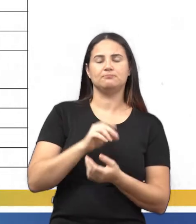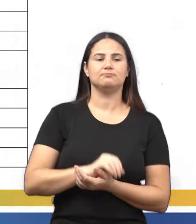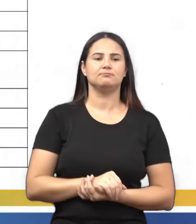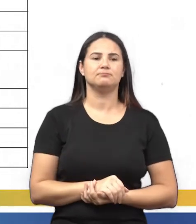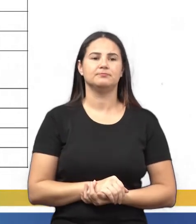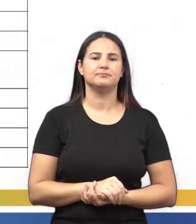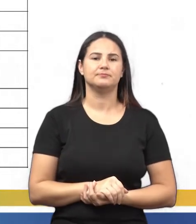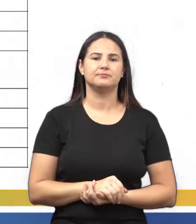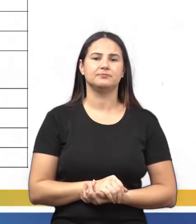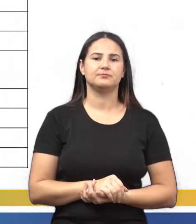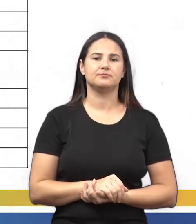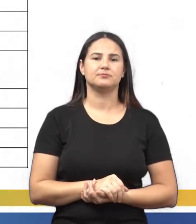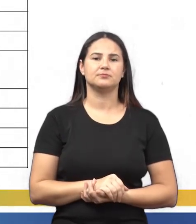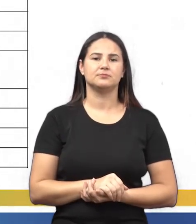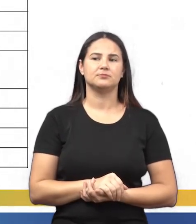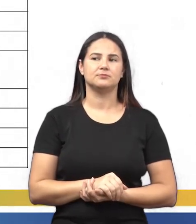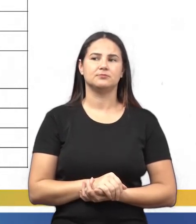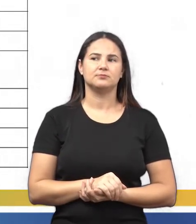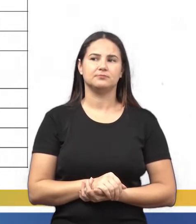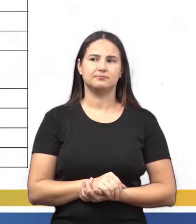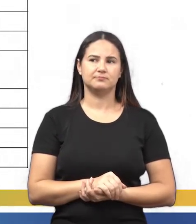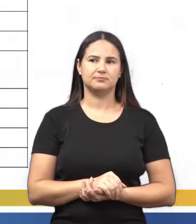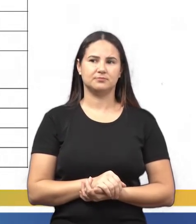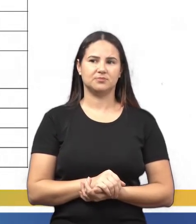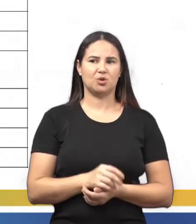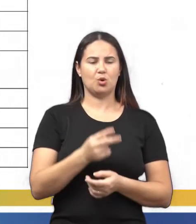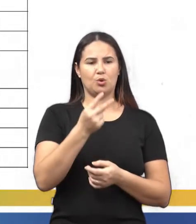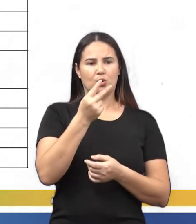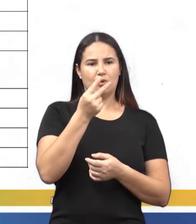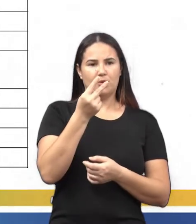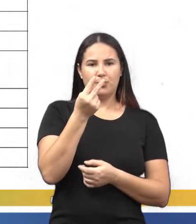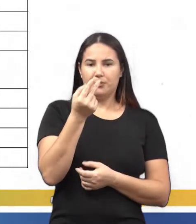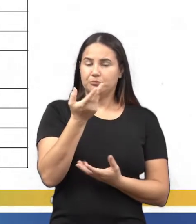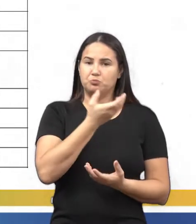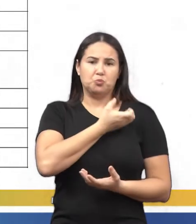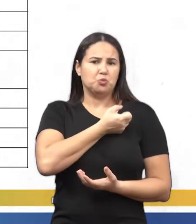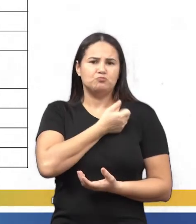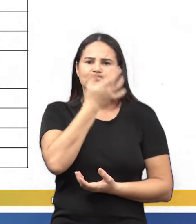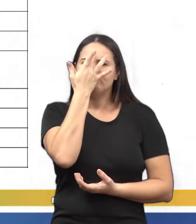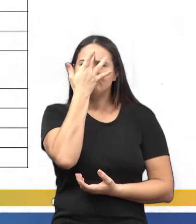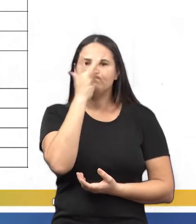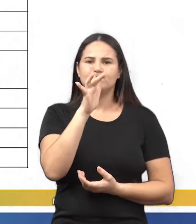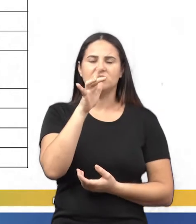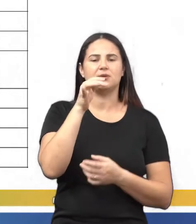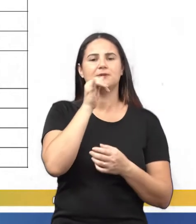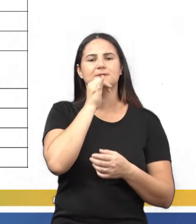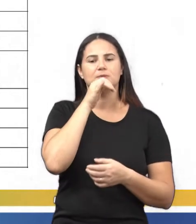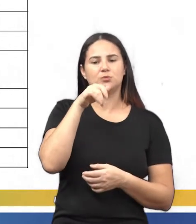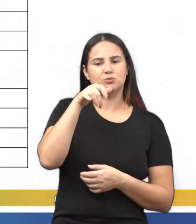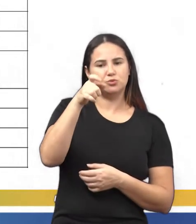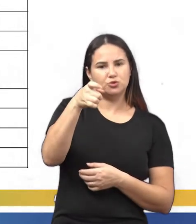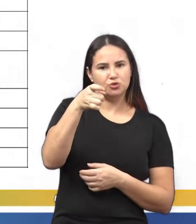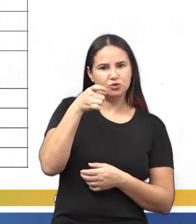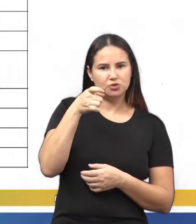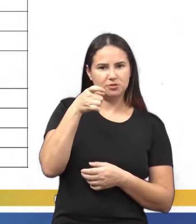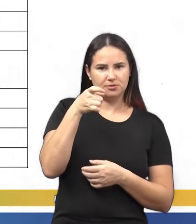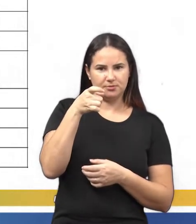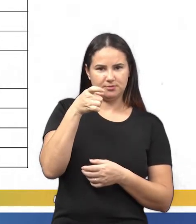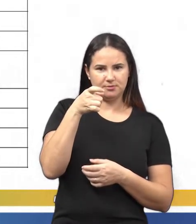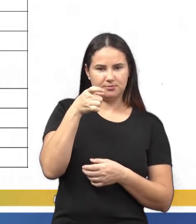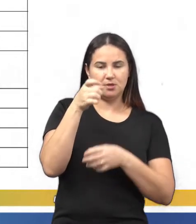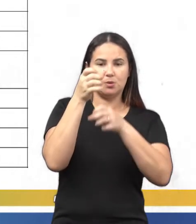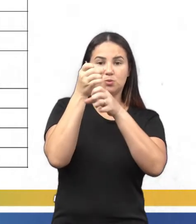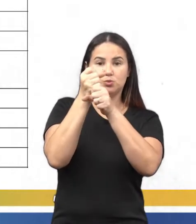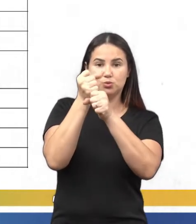número acrescido de duas unidades. O é? Um número, eu não sei. Então, é x acrescido, é a